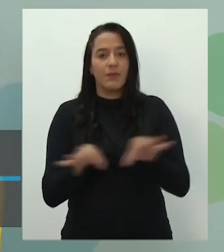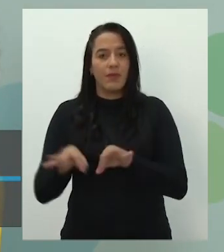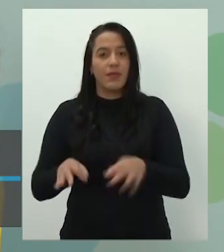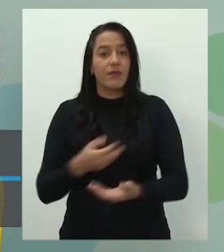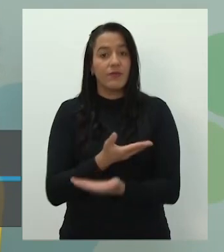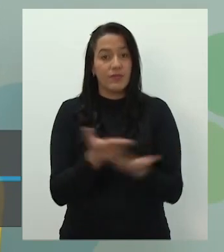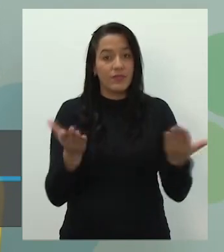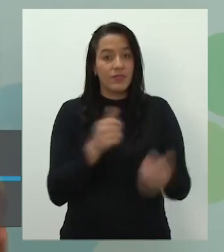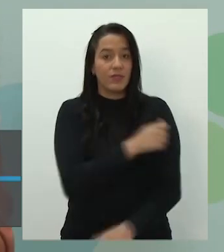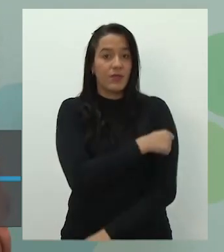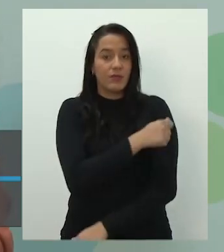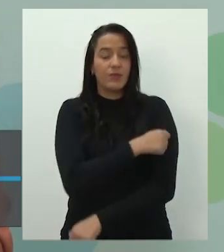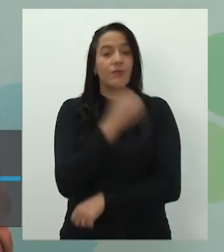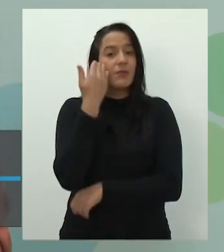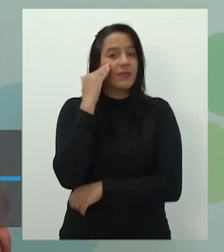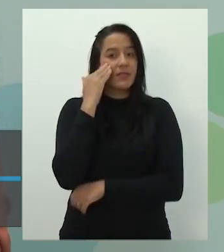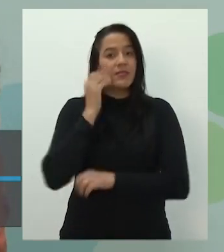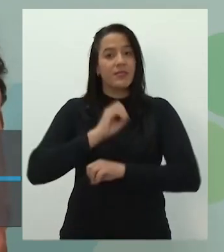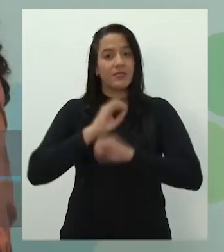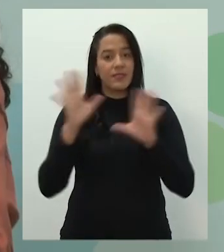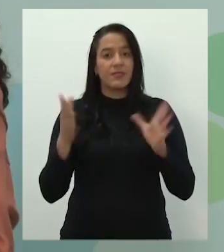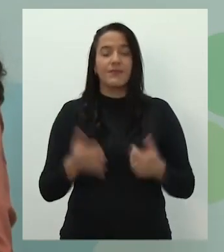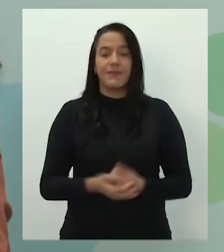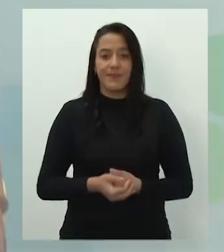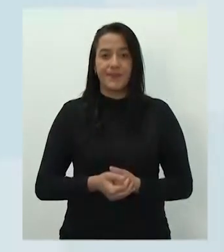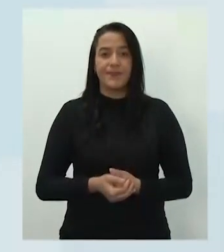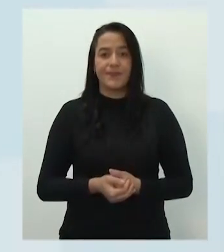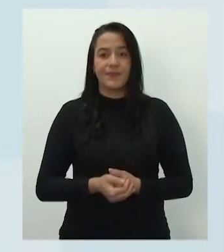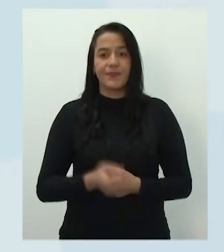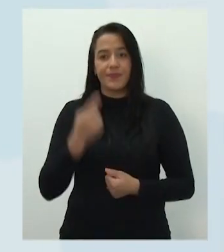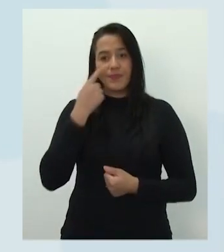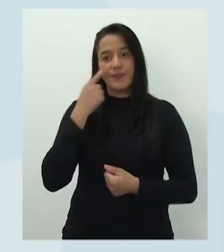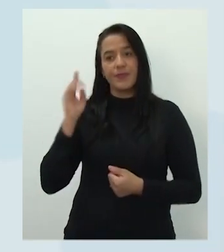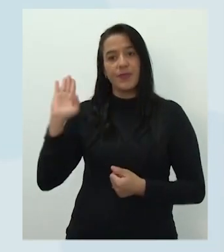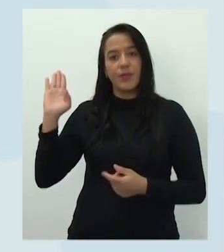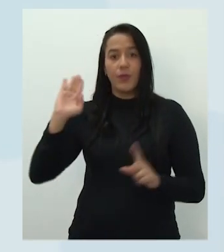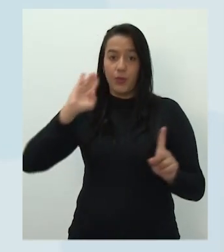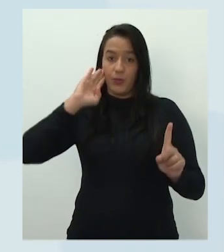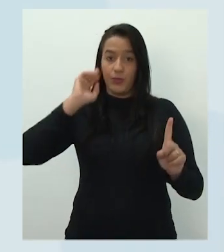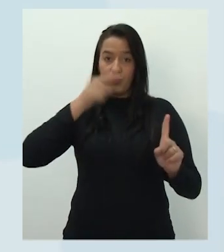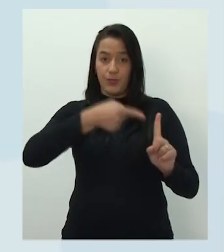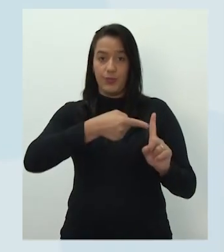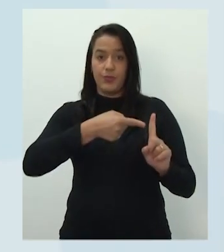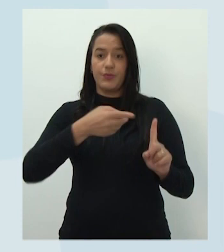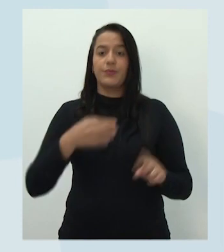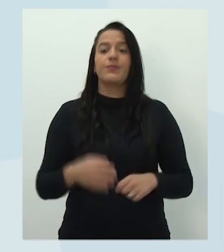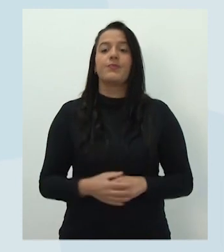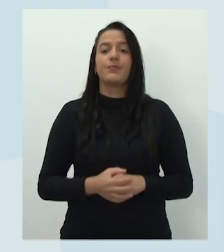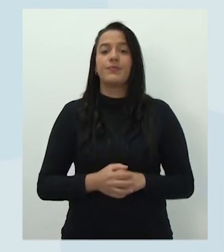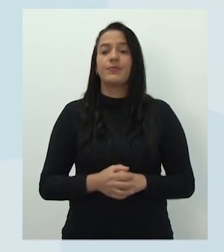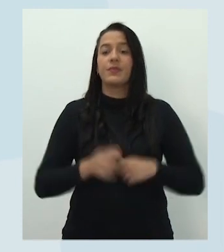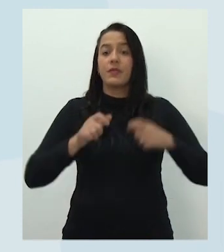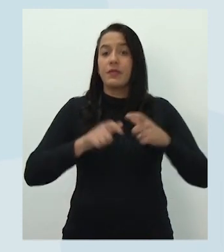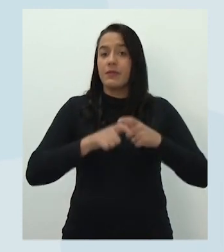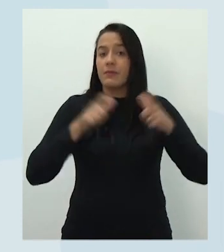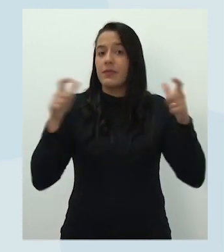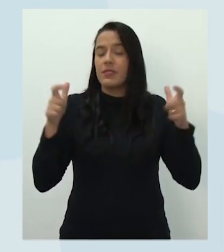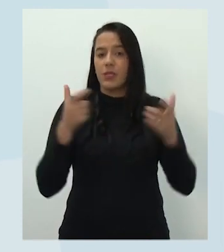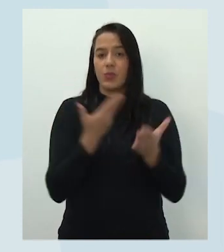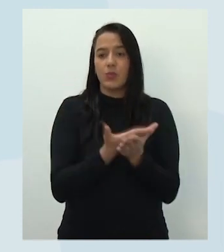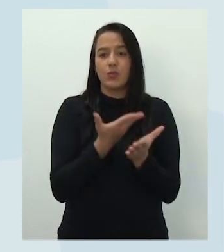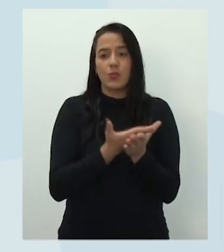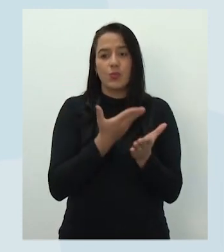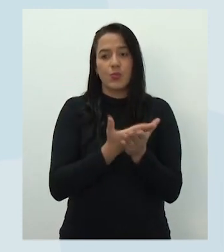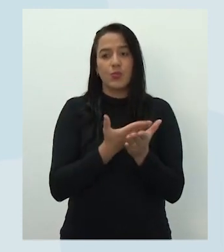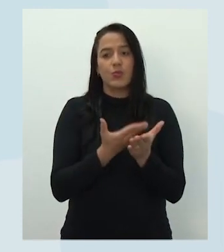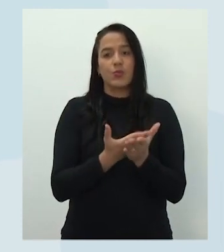entender. E aí eu já vou ler os objetivos para vocês. Quais são os objetivos de hoje? Ampliar os estudos sobre